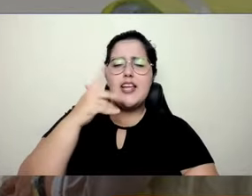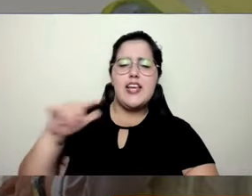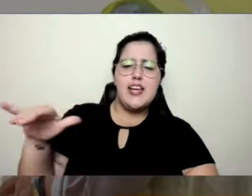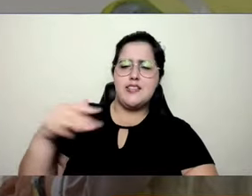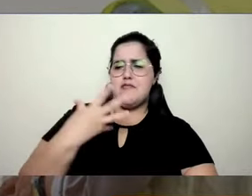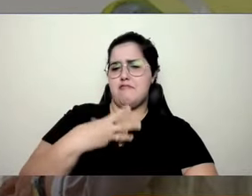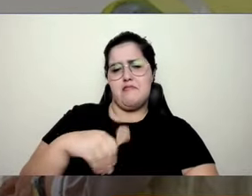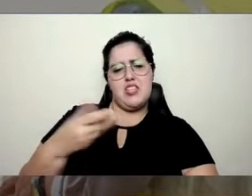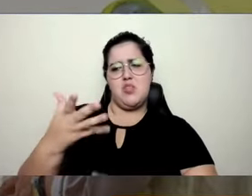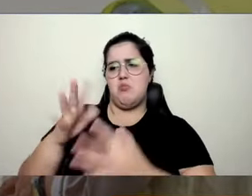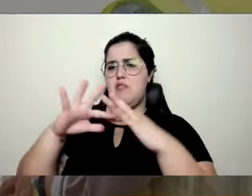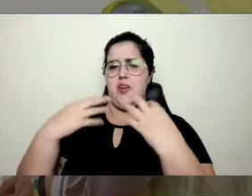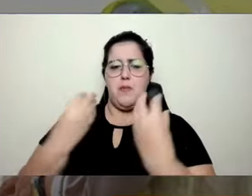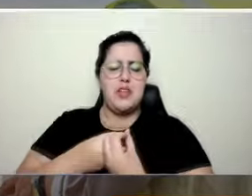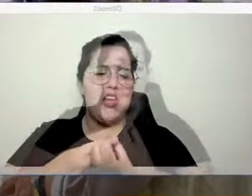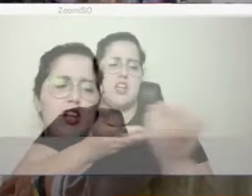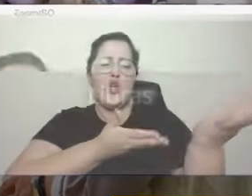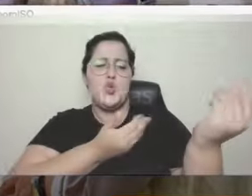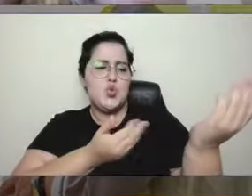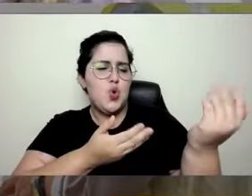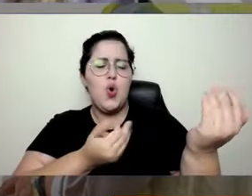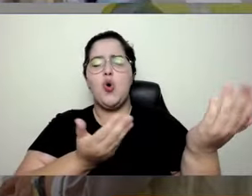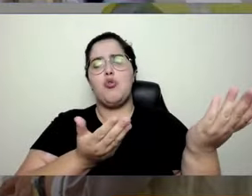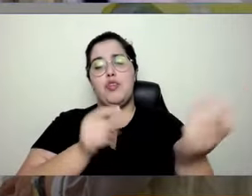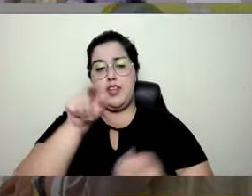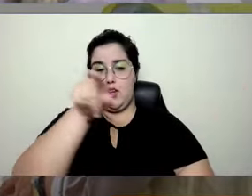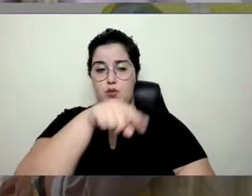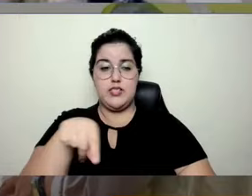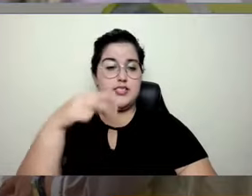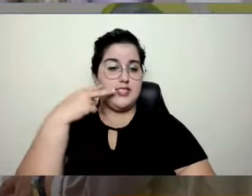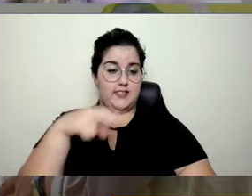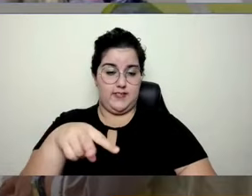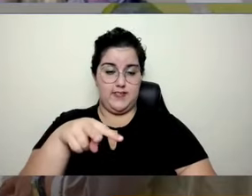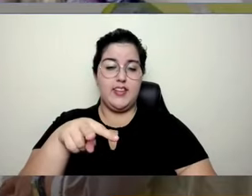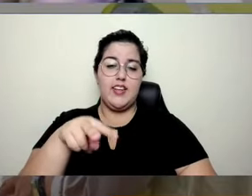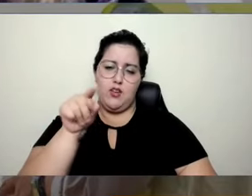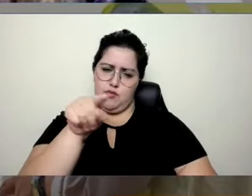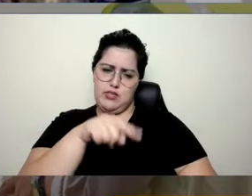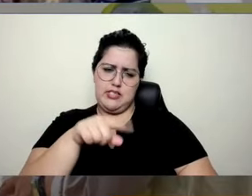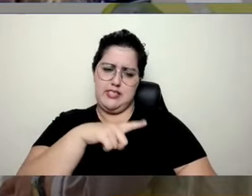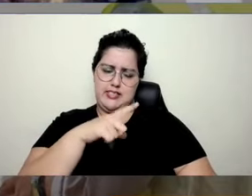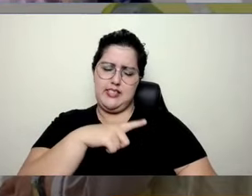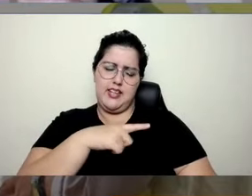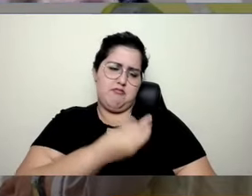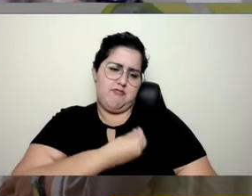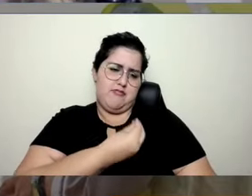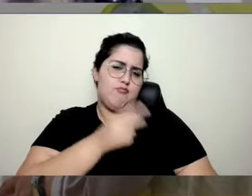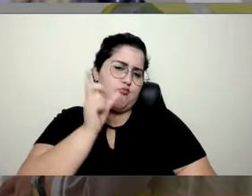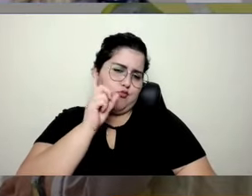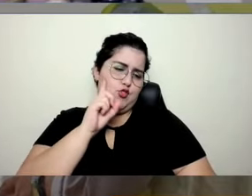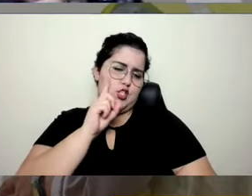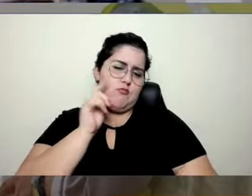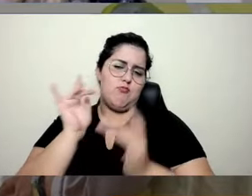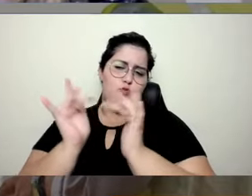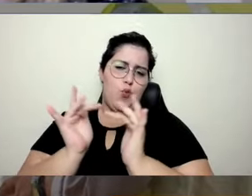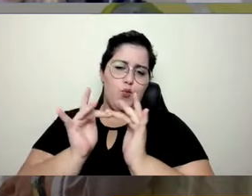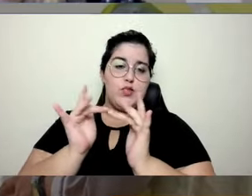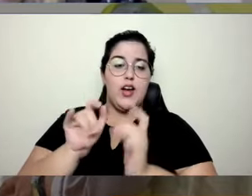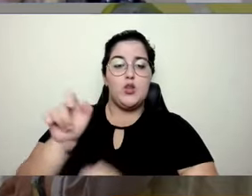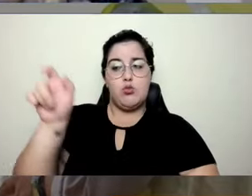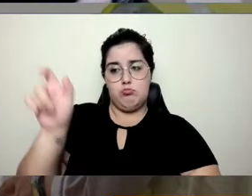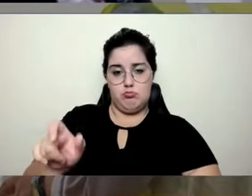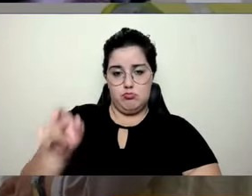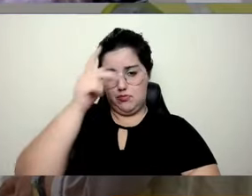algum jovem, alguma jovem, perto de vocês, no seu contexto, vocês vão perceber que essas pessoas